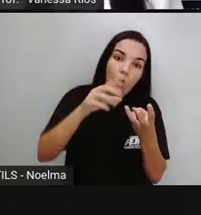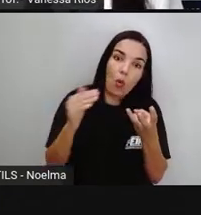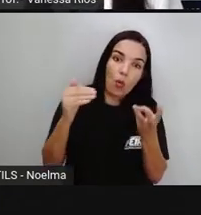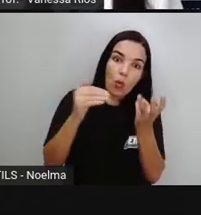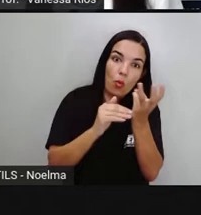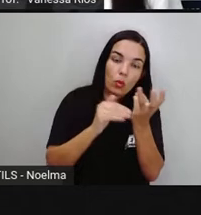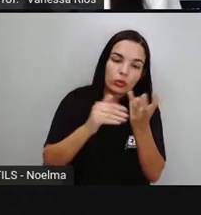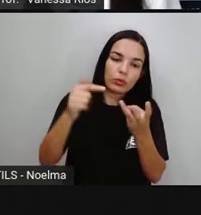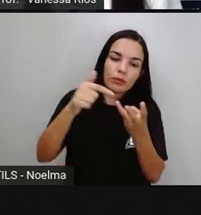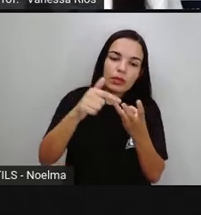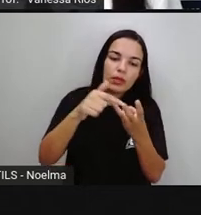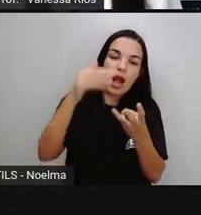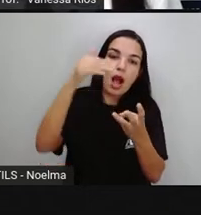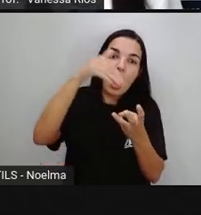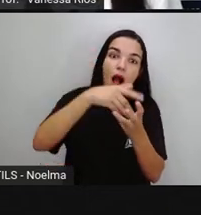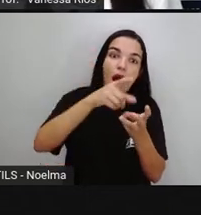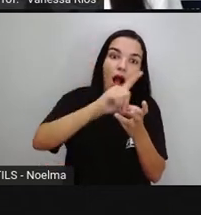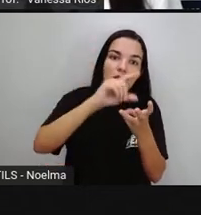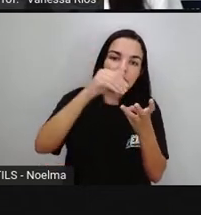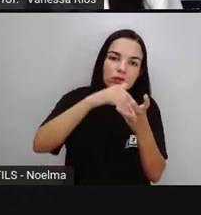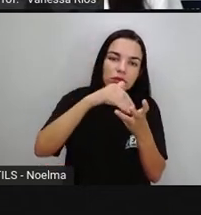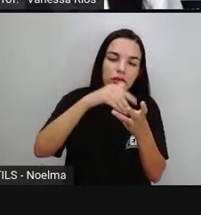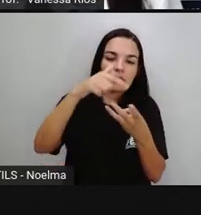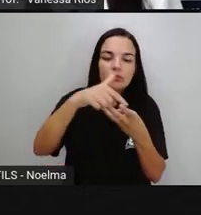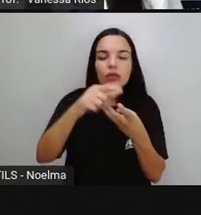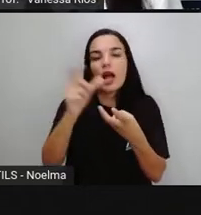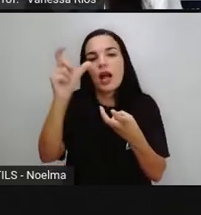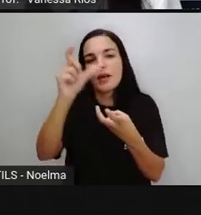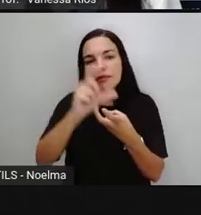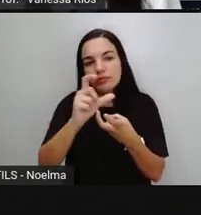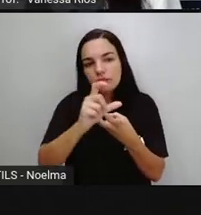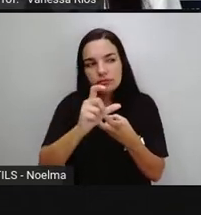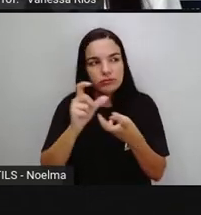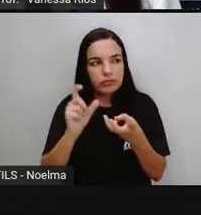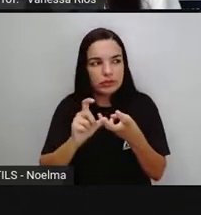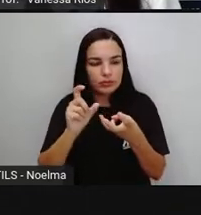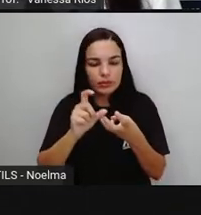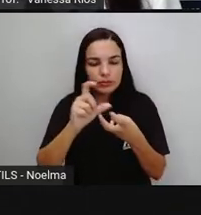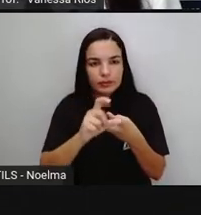localizando aí a sílaba tônica como penúltima sílaba.